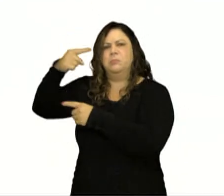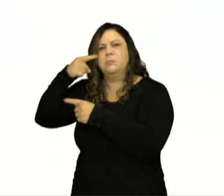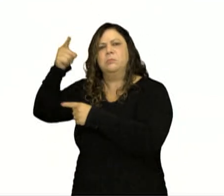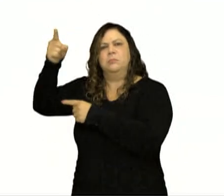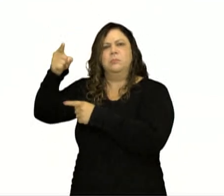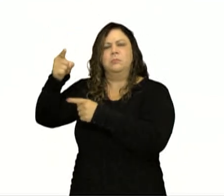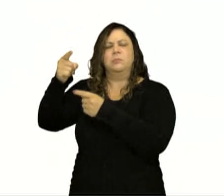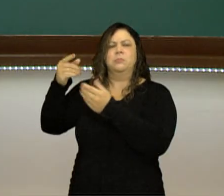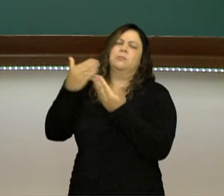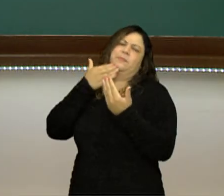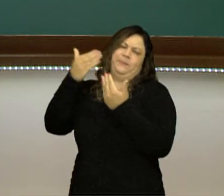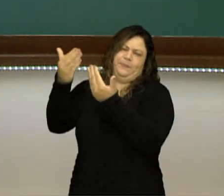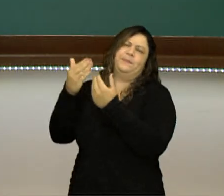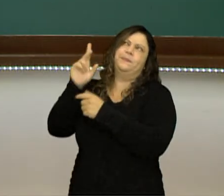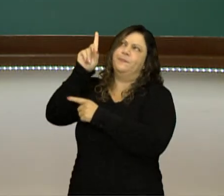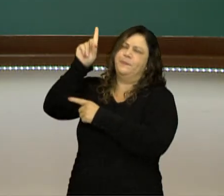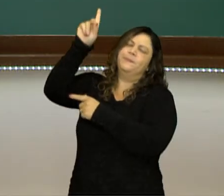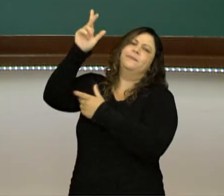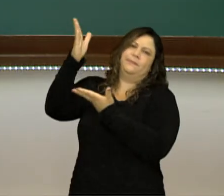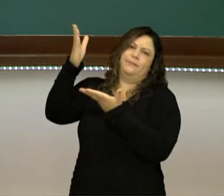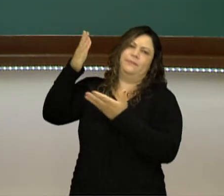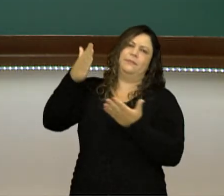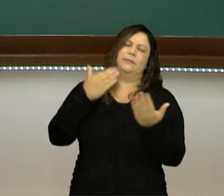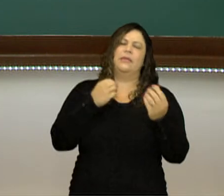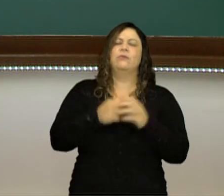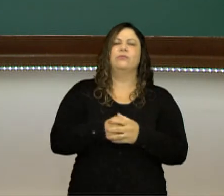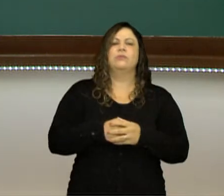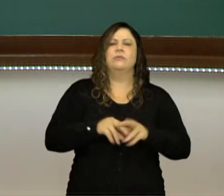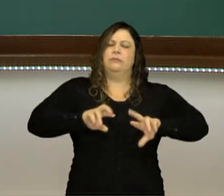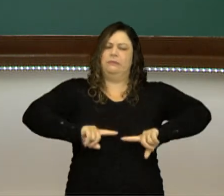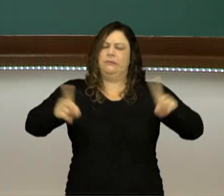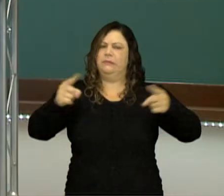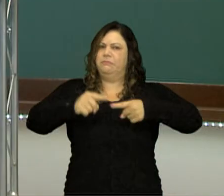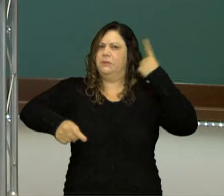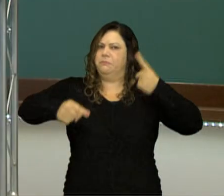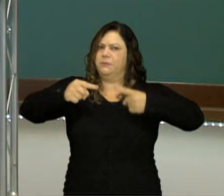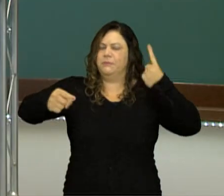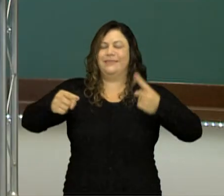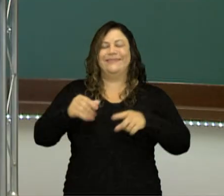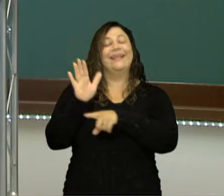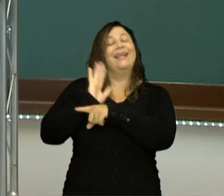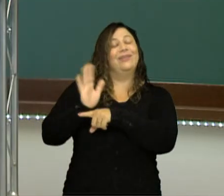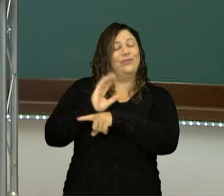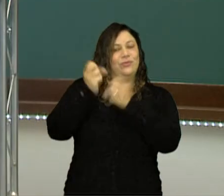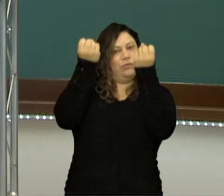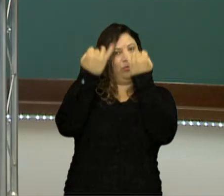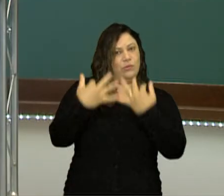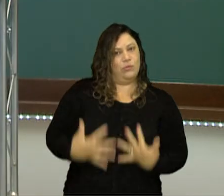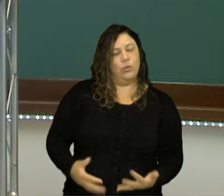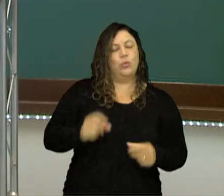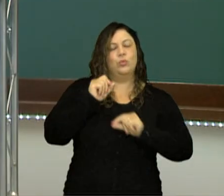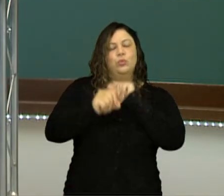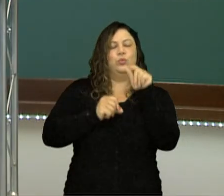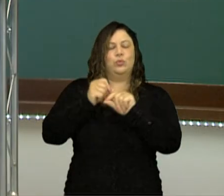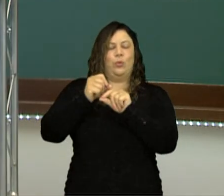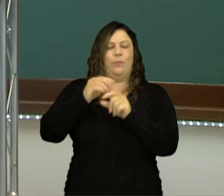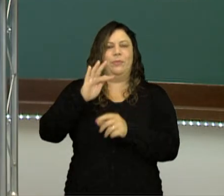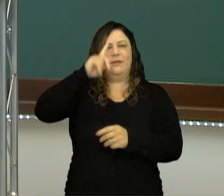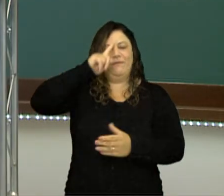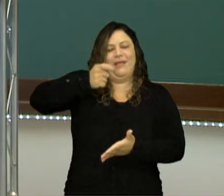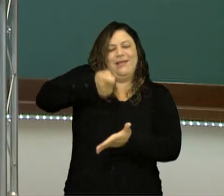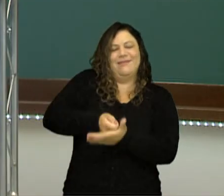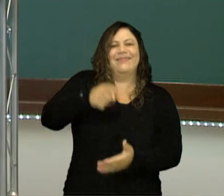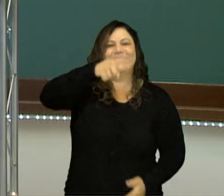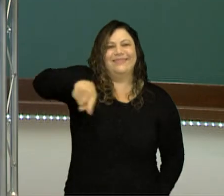discursos. Uma pessoa bastante contraditória. Nesse vídeo, nós falamos sobre a ascensão do fascismo. Espero que vocês tenham gostado.